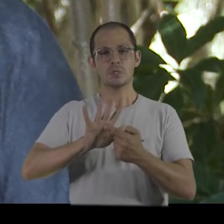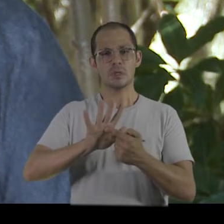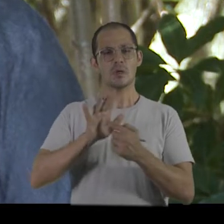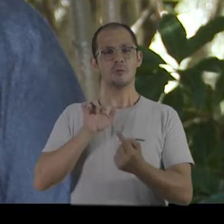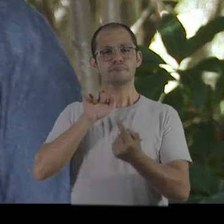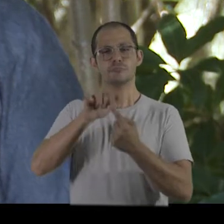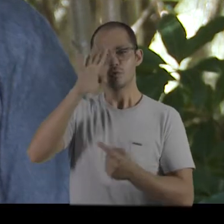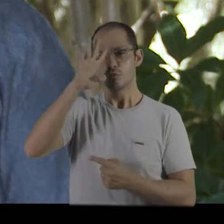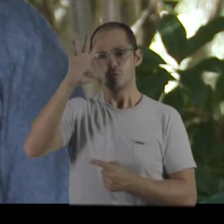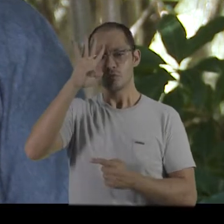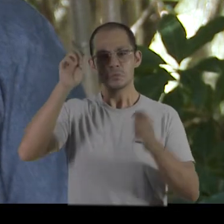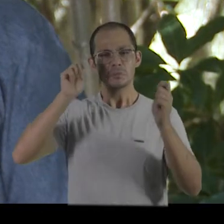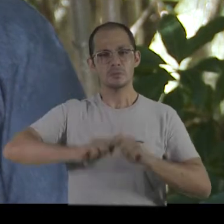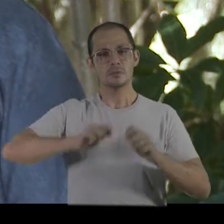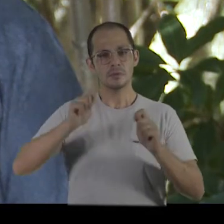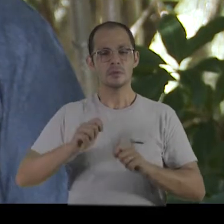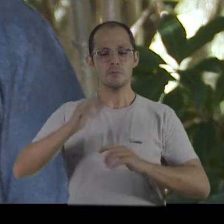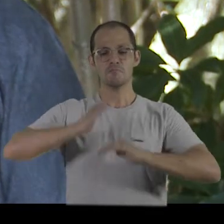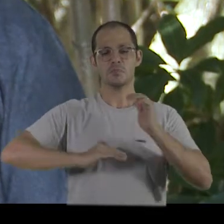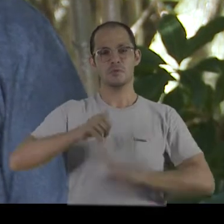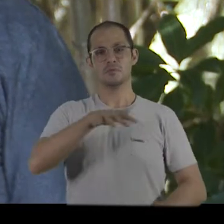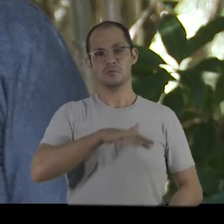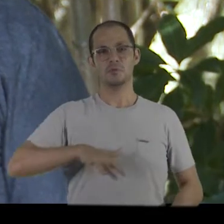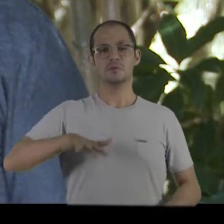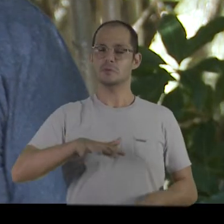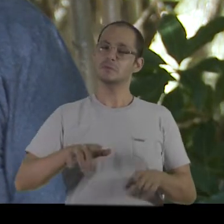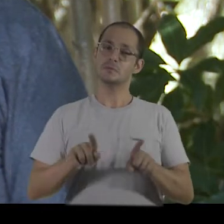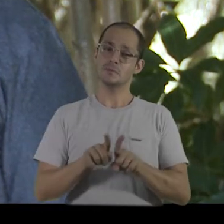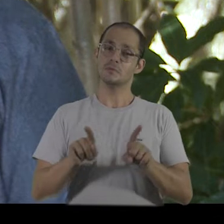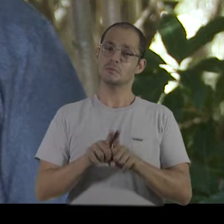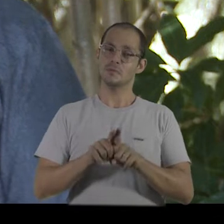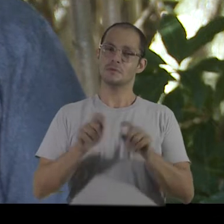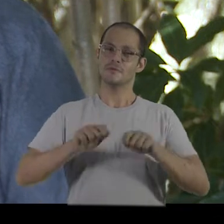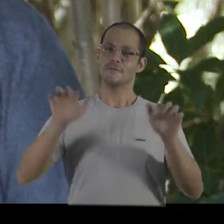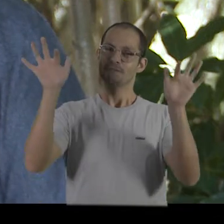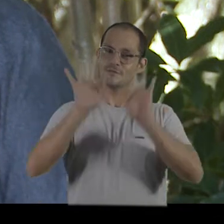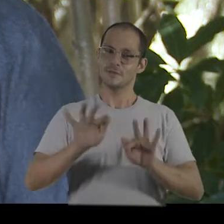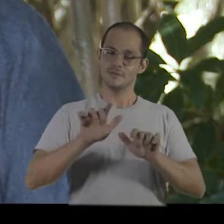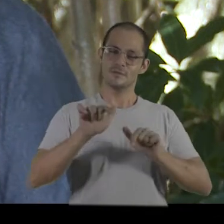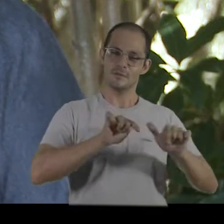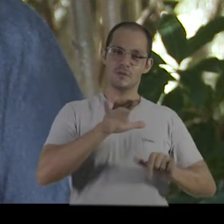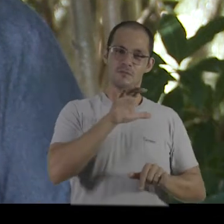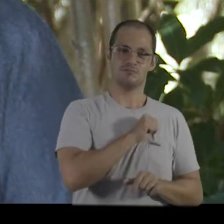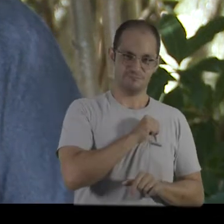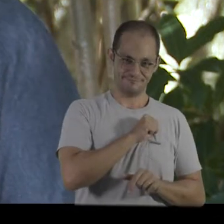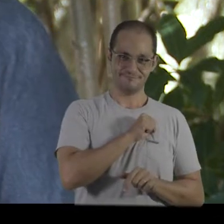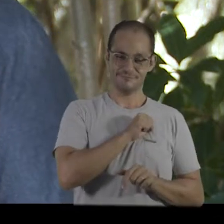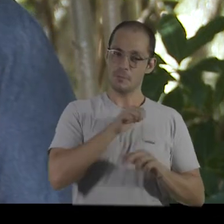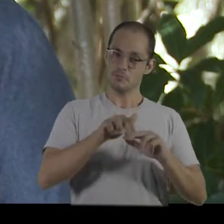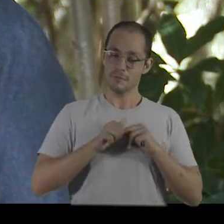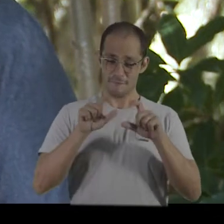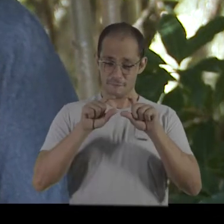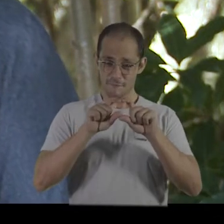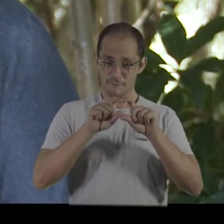possível. É possível você seguir teu sonho, é possível você ser o profissional dessa área, né? E é possível você ser feliz fazendo